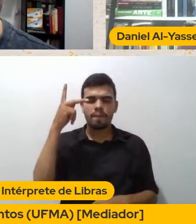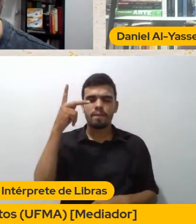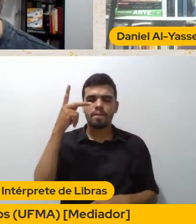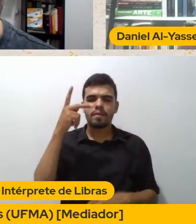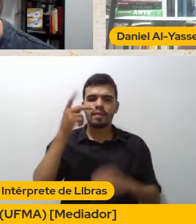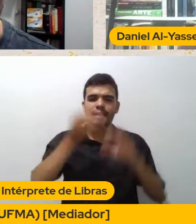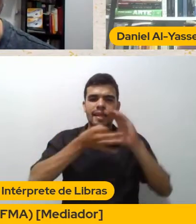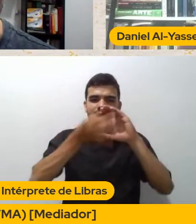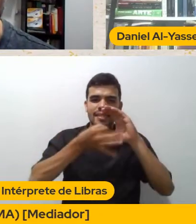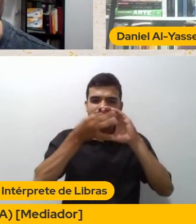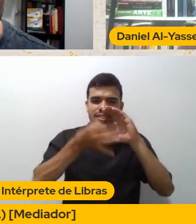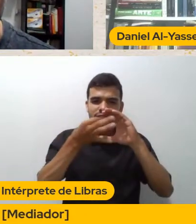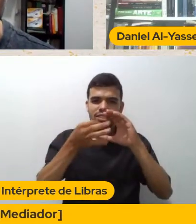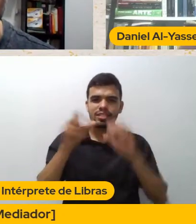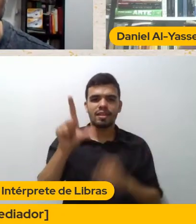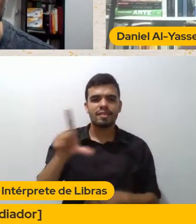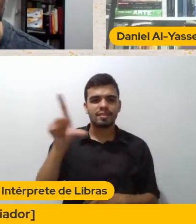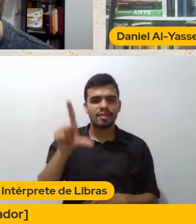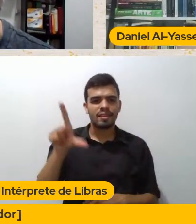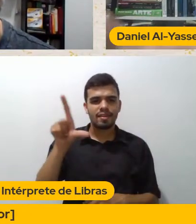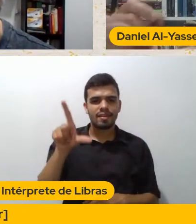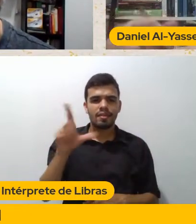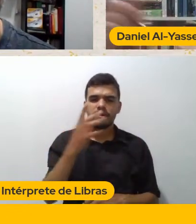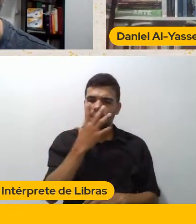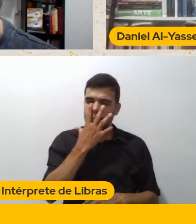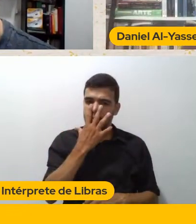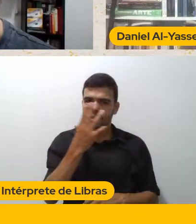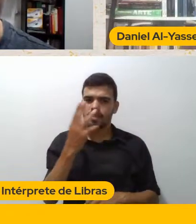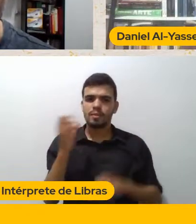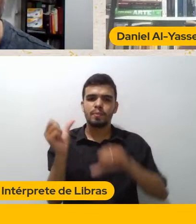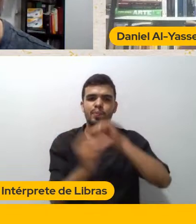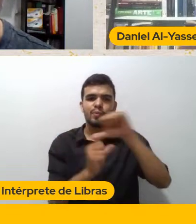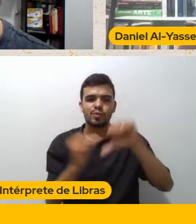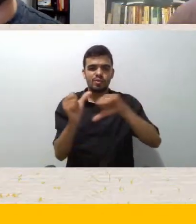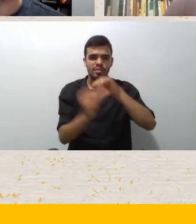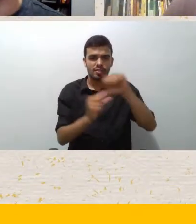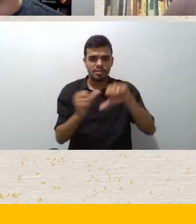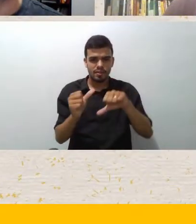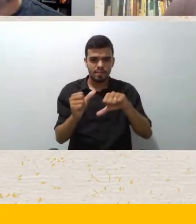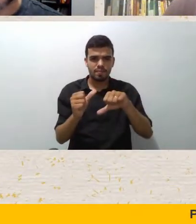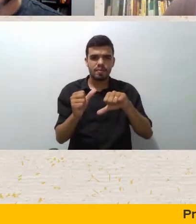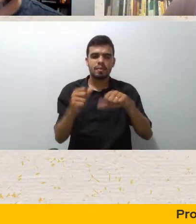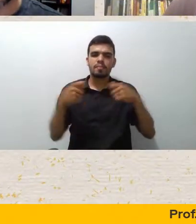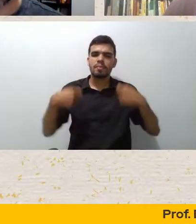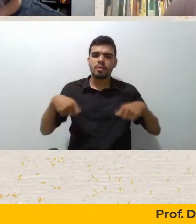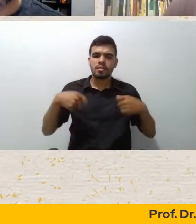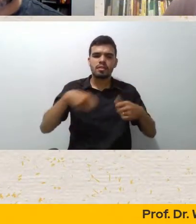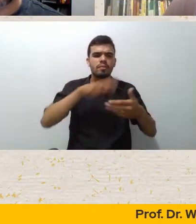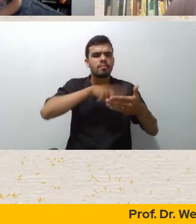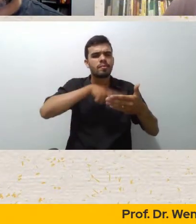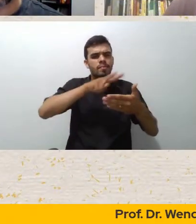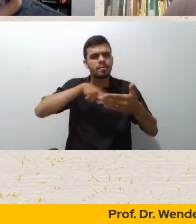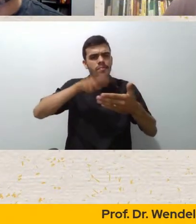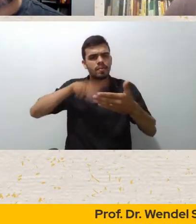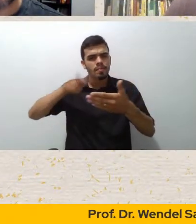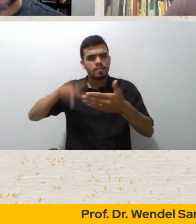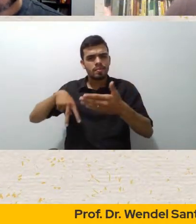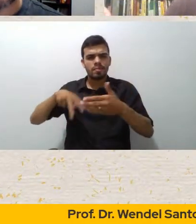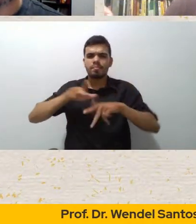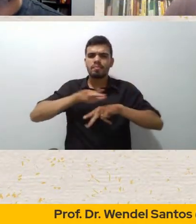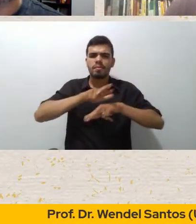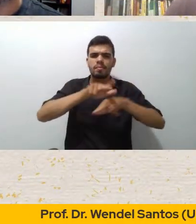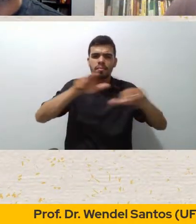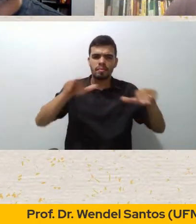Um chamamento A uma espécie De mudança Mesmo Fazer outras leituras Produzir crítica Crítica